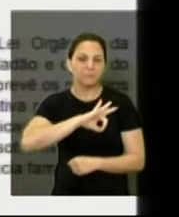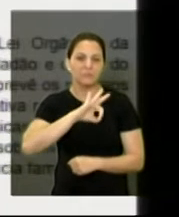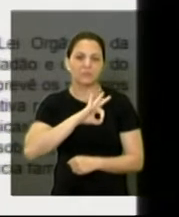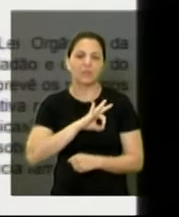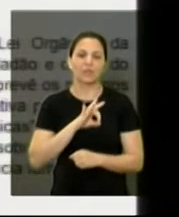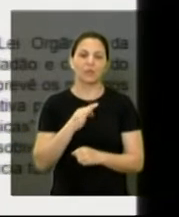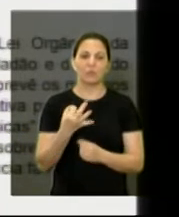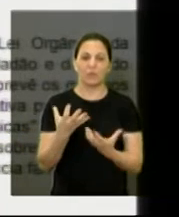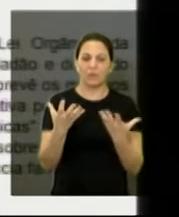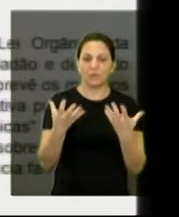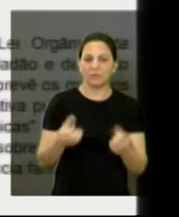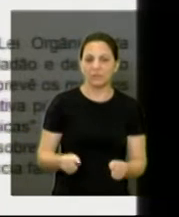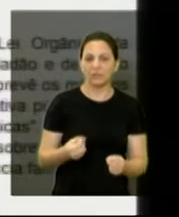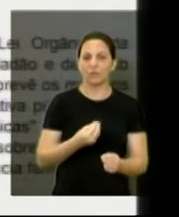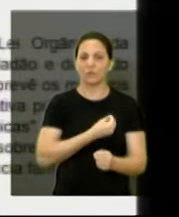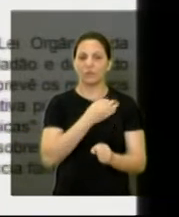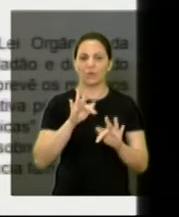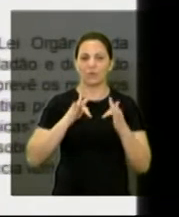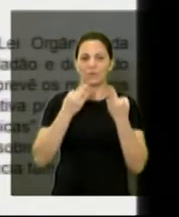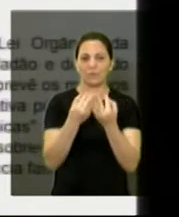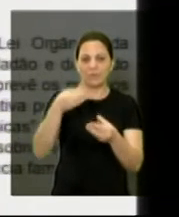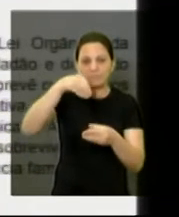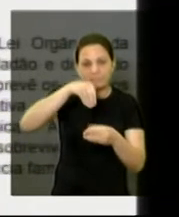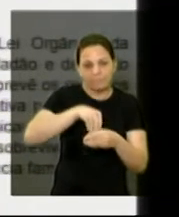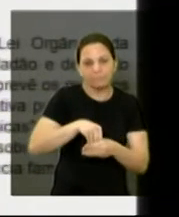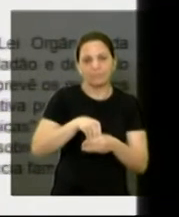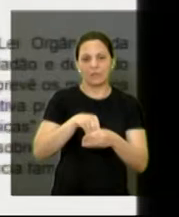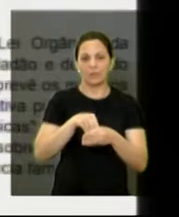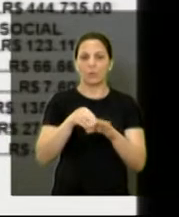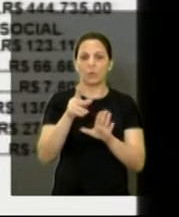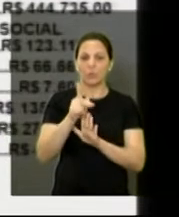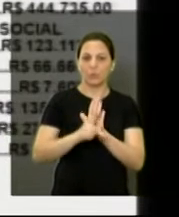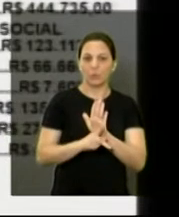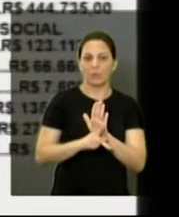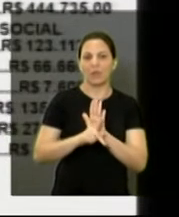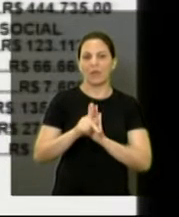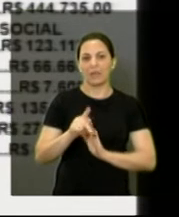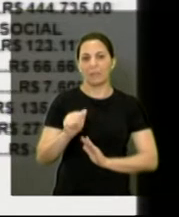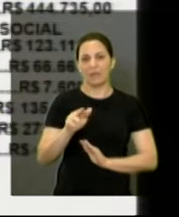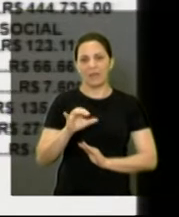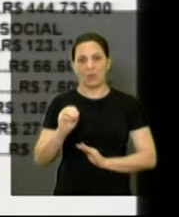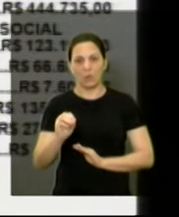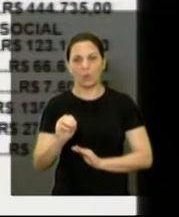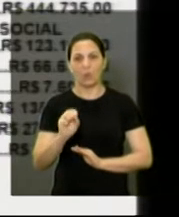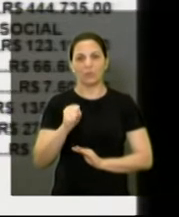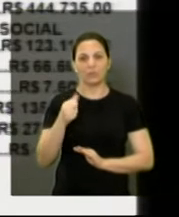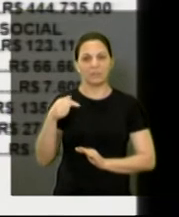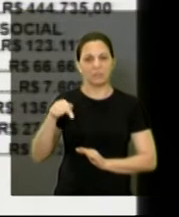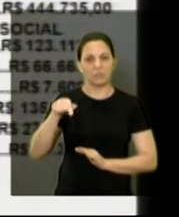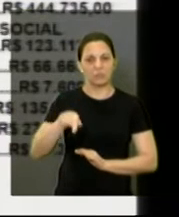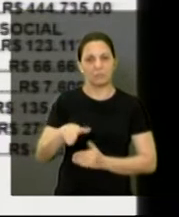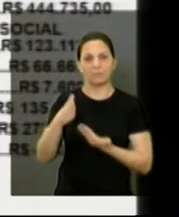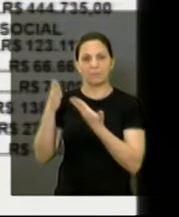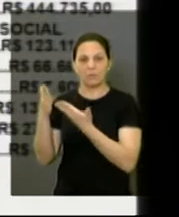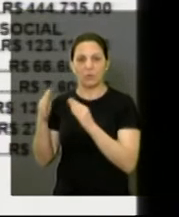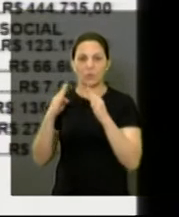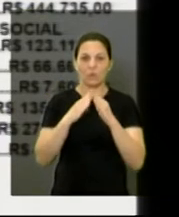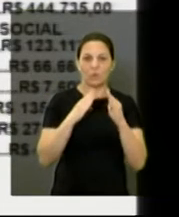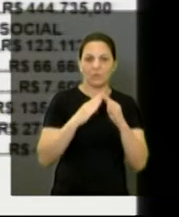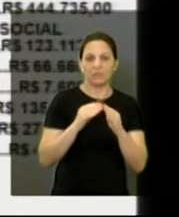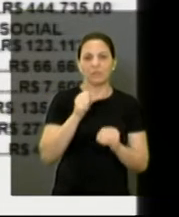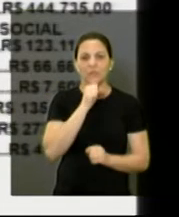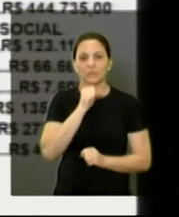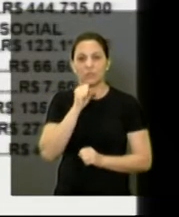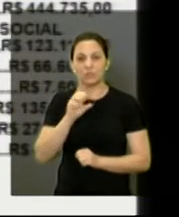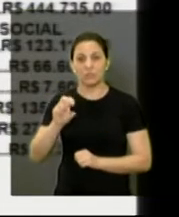acolhida, de convívio ou vivência familiar. Programa, Caparaó, 87 mil. Habitação para idosos,